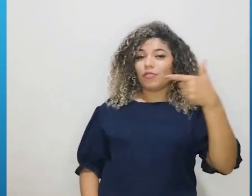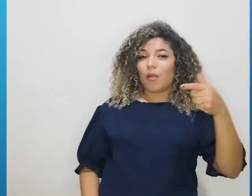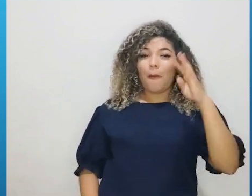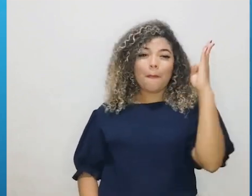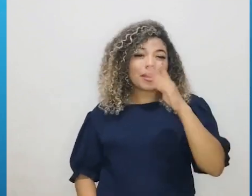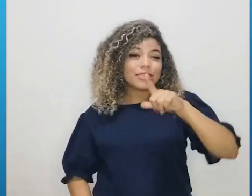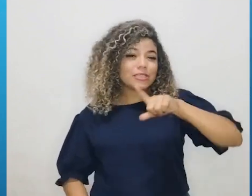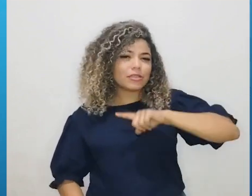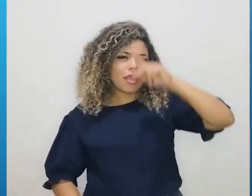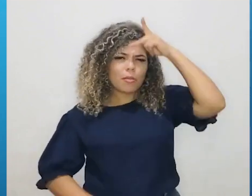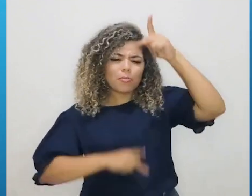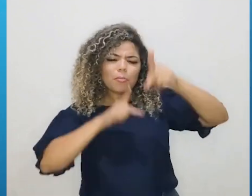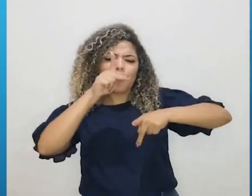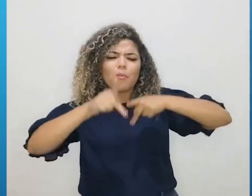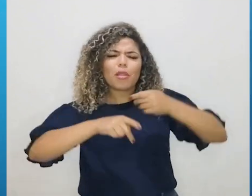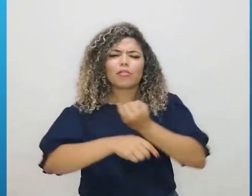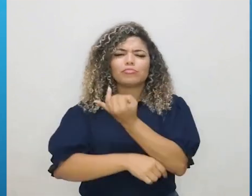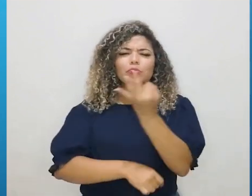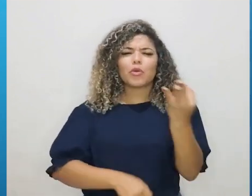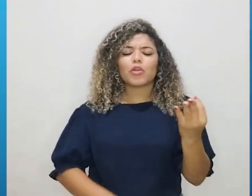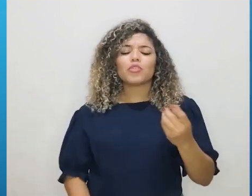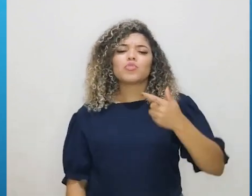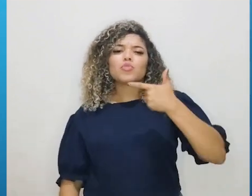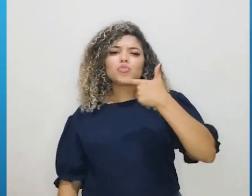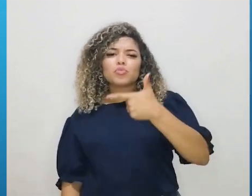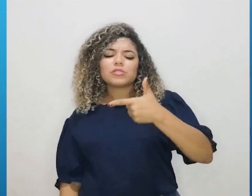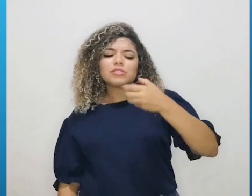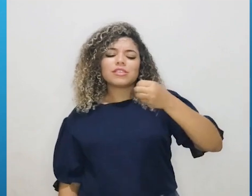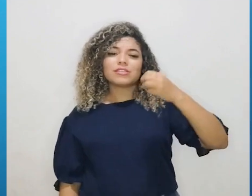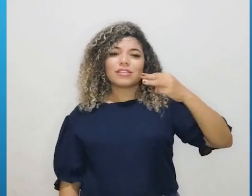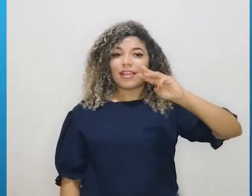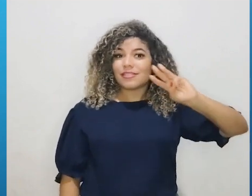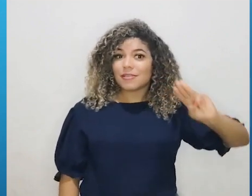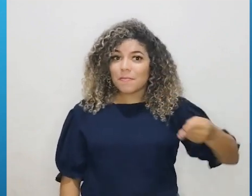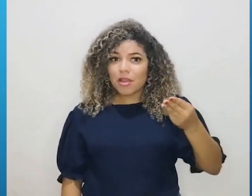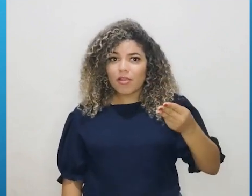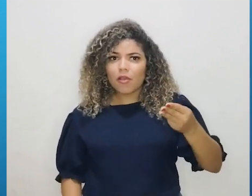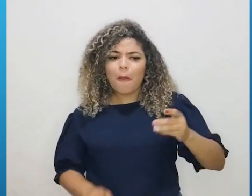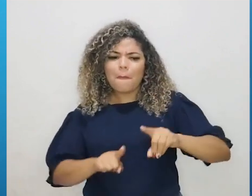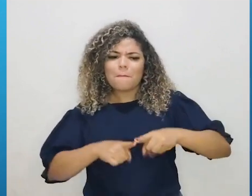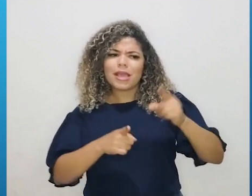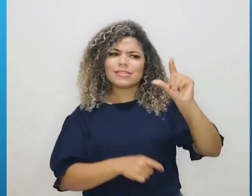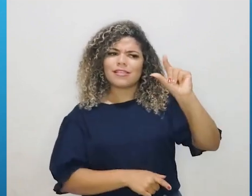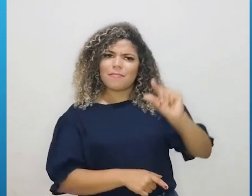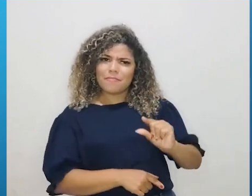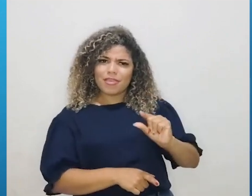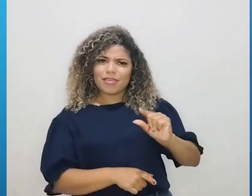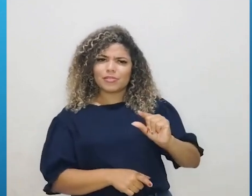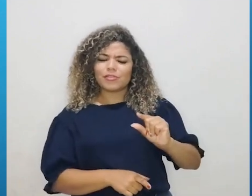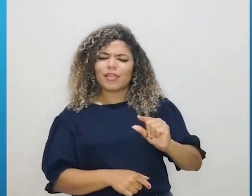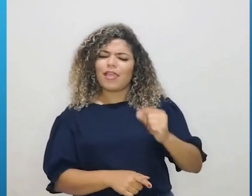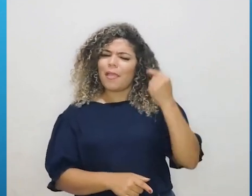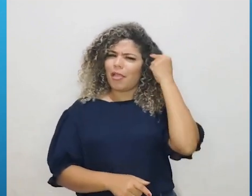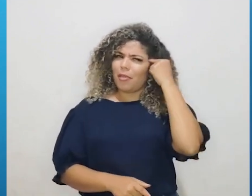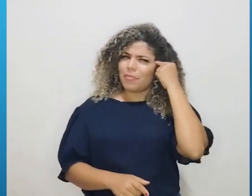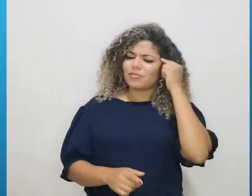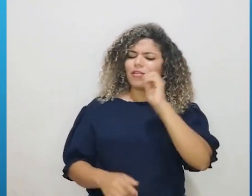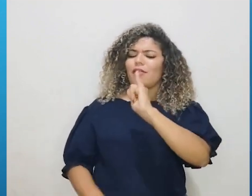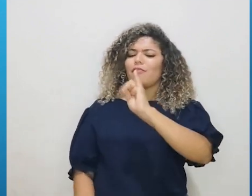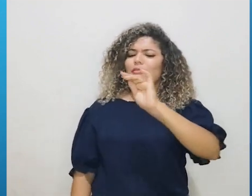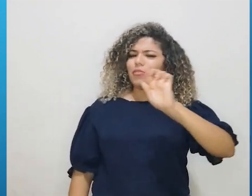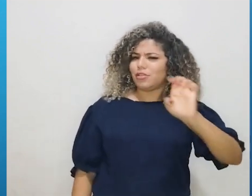203 milhões de habitantes, 4,7 milhões a menos que estimava o